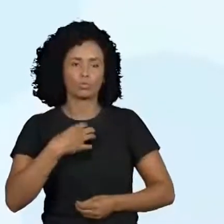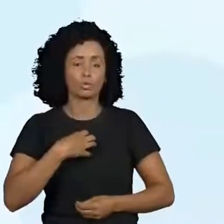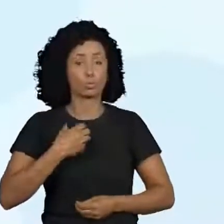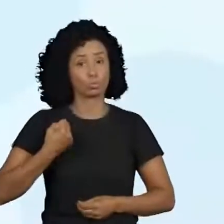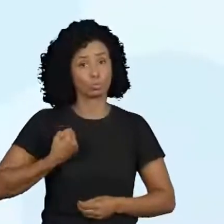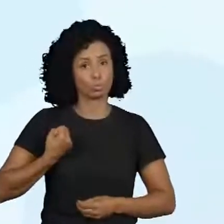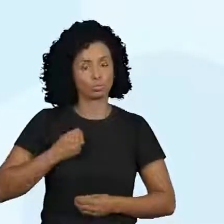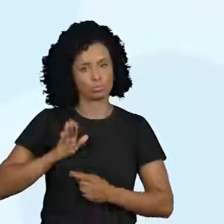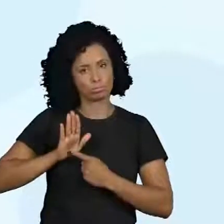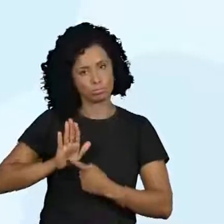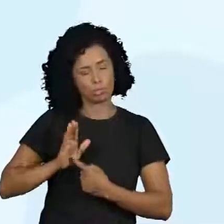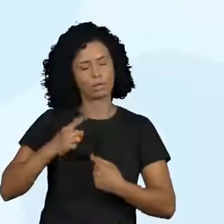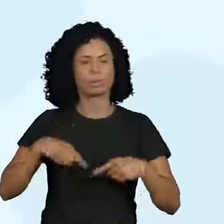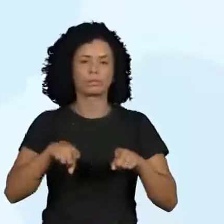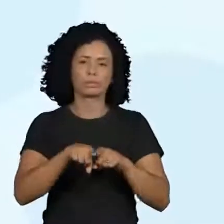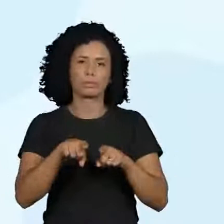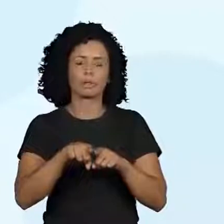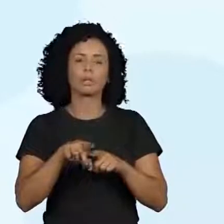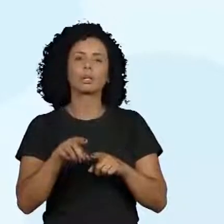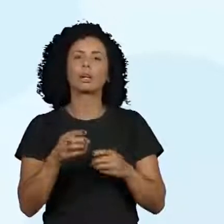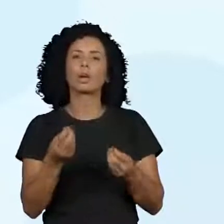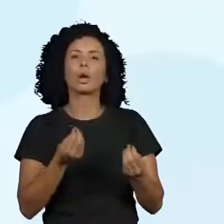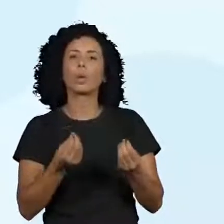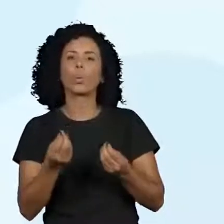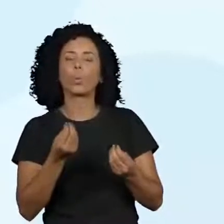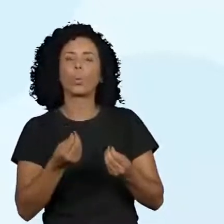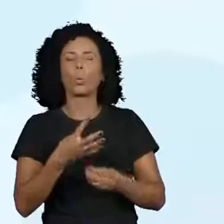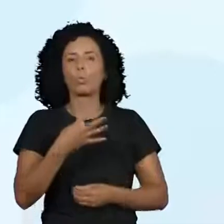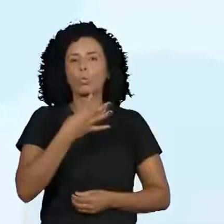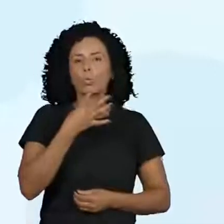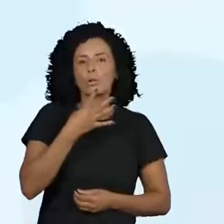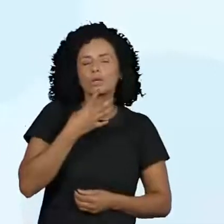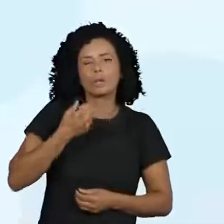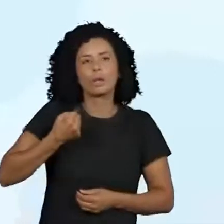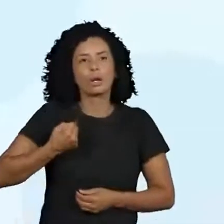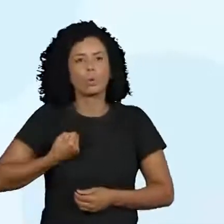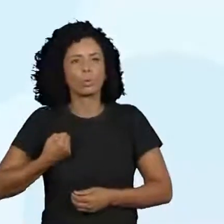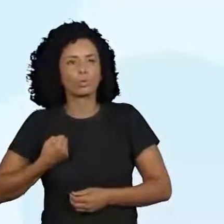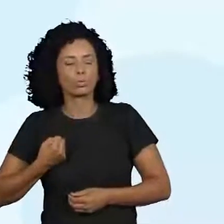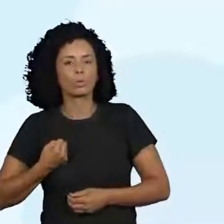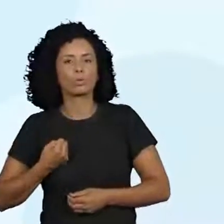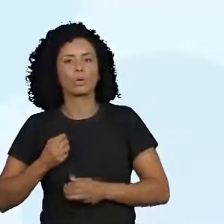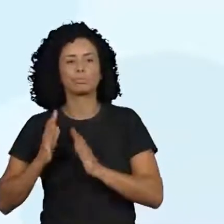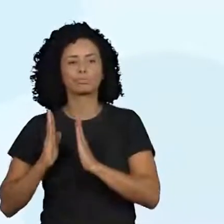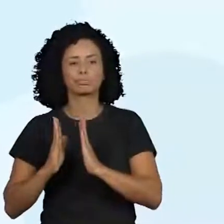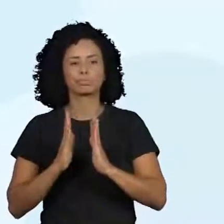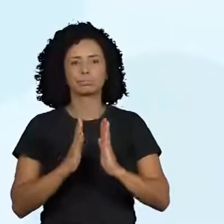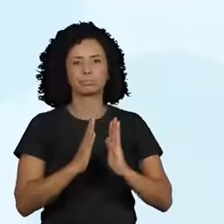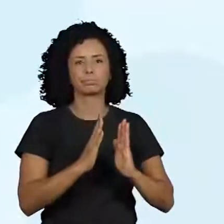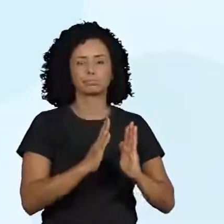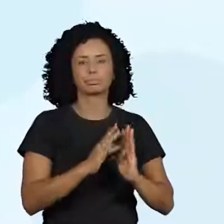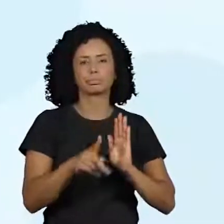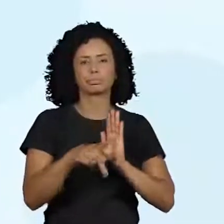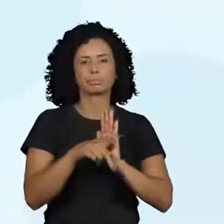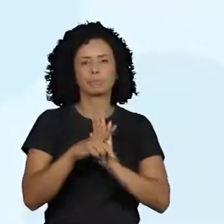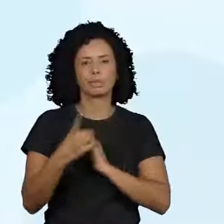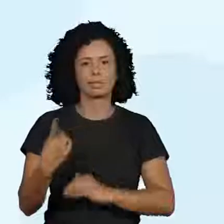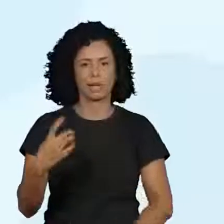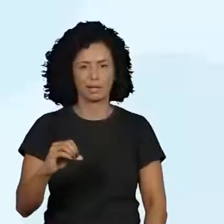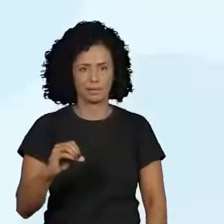números e o objeto do conhecimento é o sistema de numeração decimal, certo?